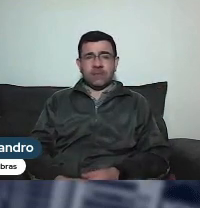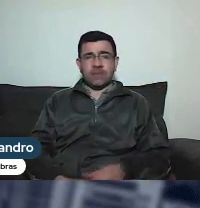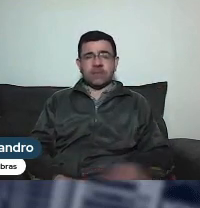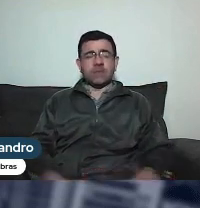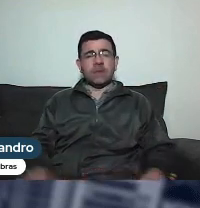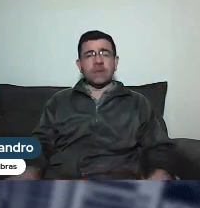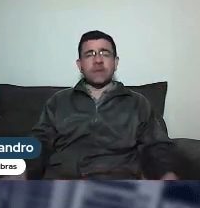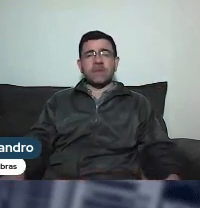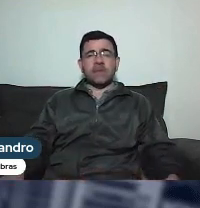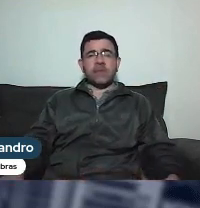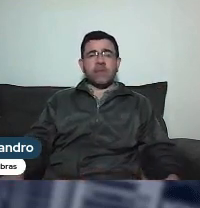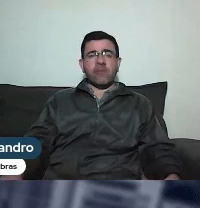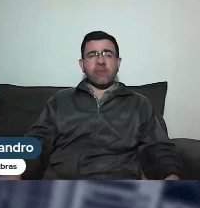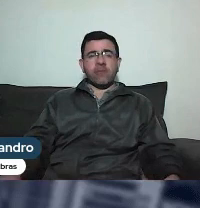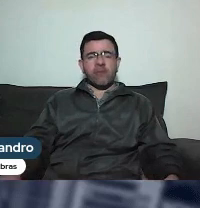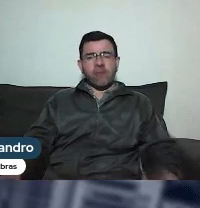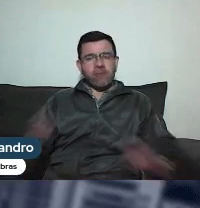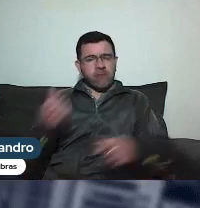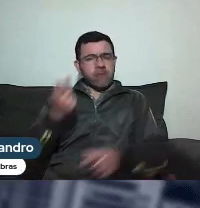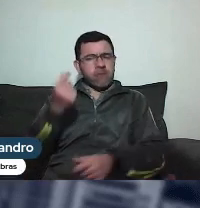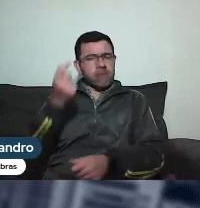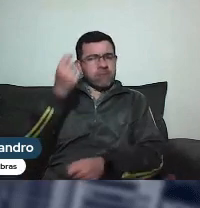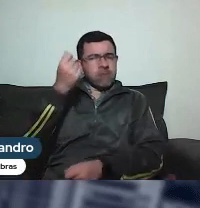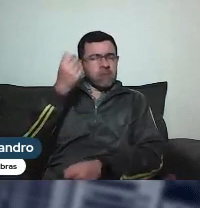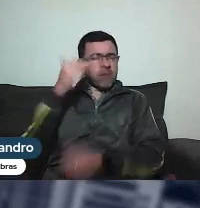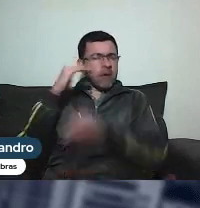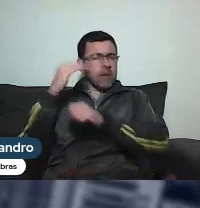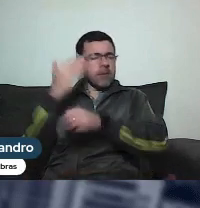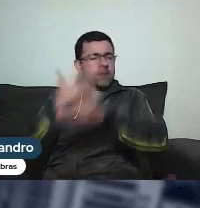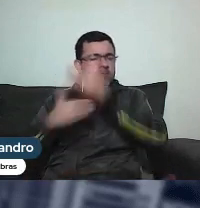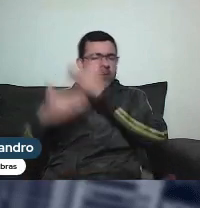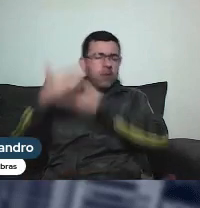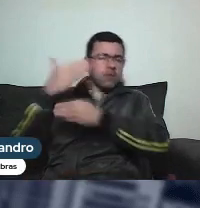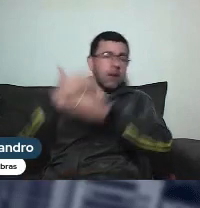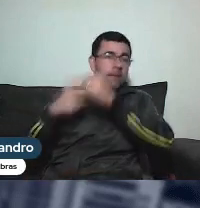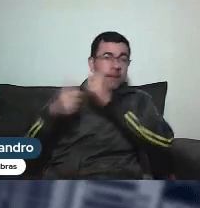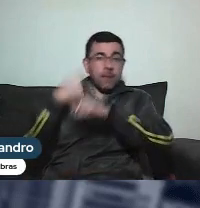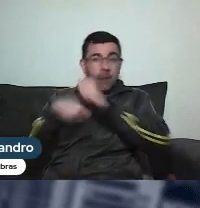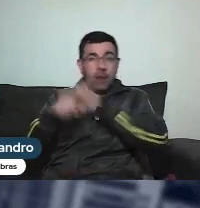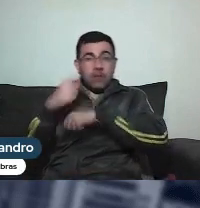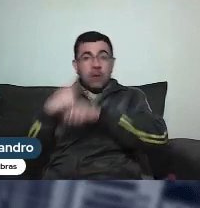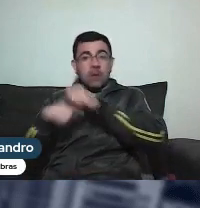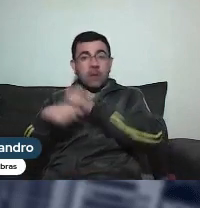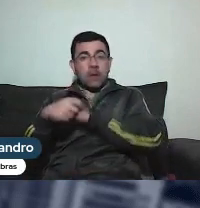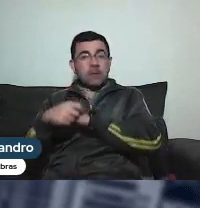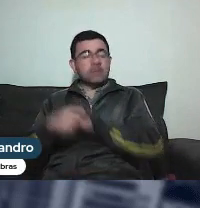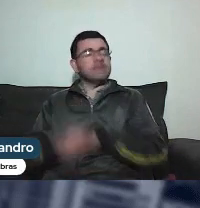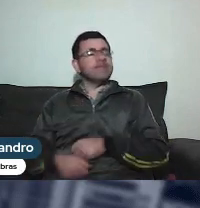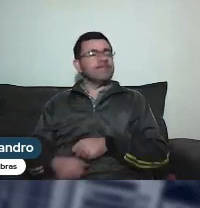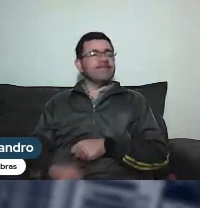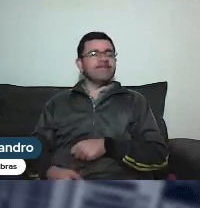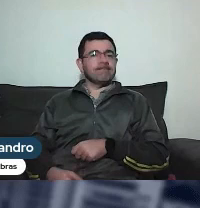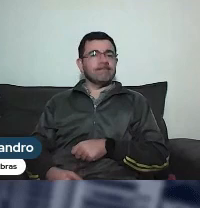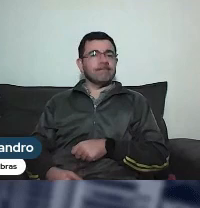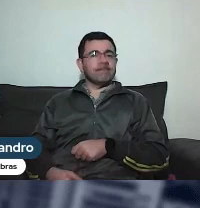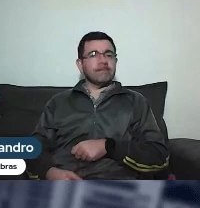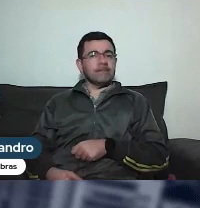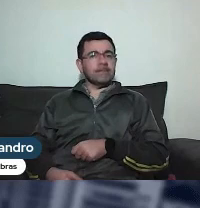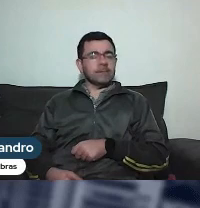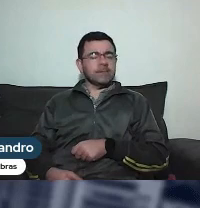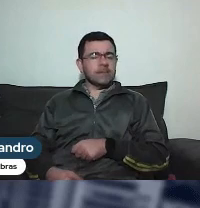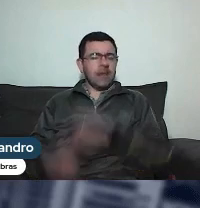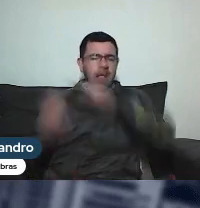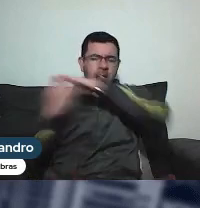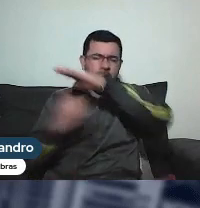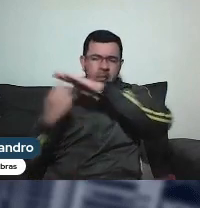a economia. Todos nós sabemos e estamos acompanhando que as montadoras estão tudo dando férias, porque não vendem